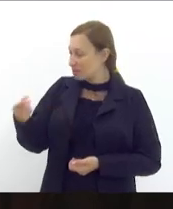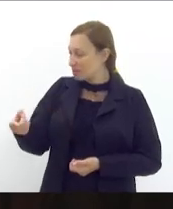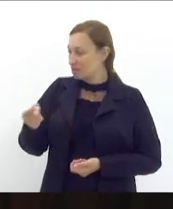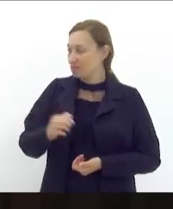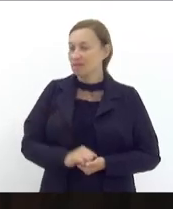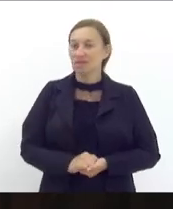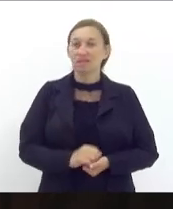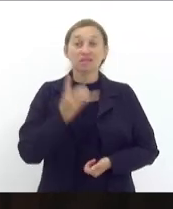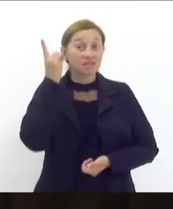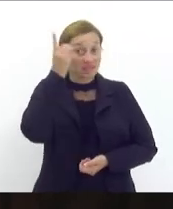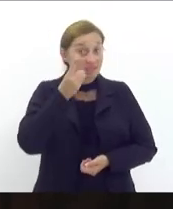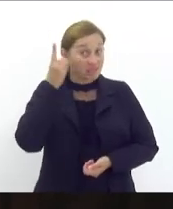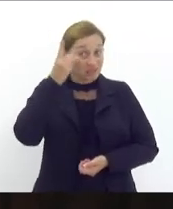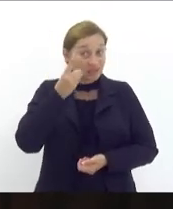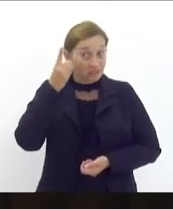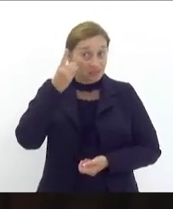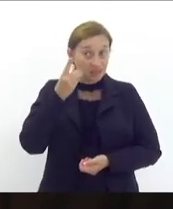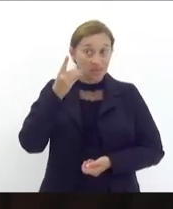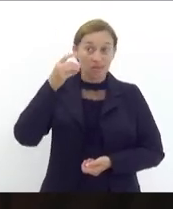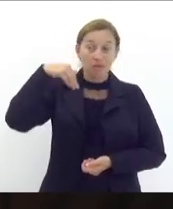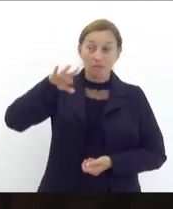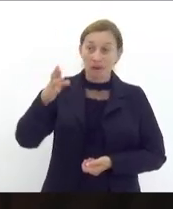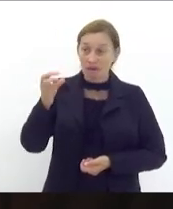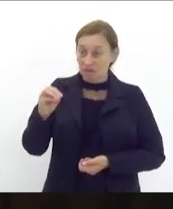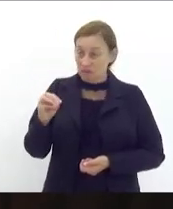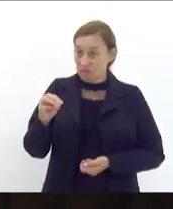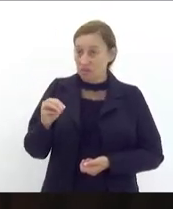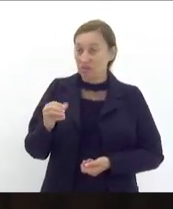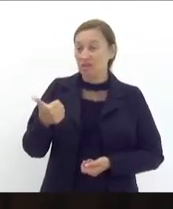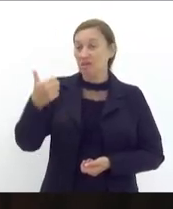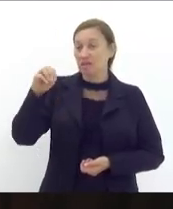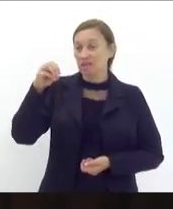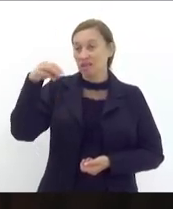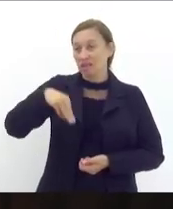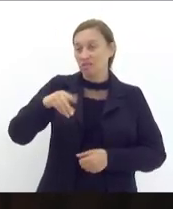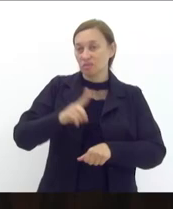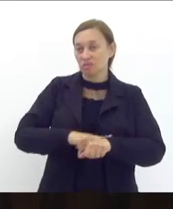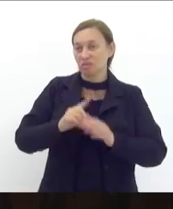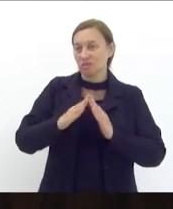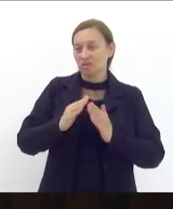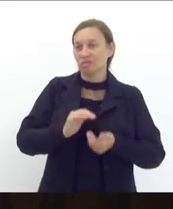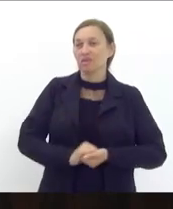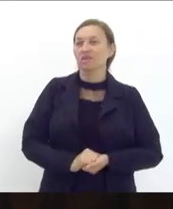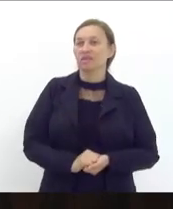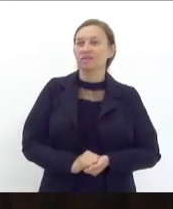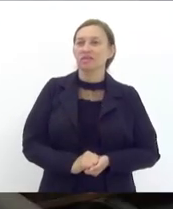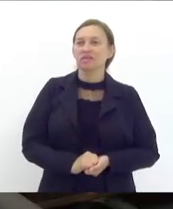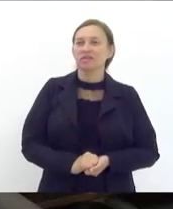escrito o novo deputado Márcio Galberto vossa excelência dispõe de 10 minutos